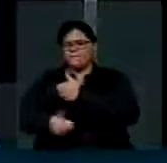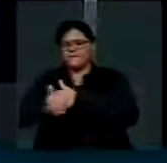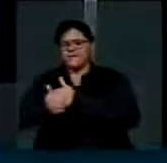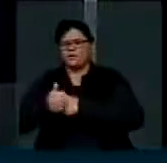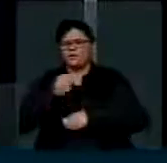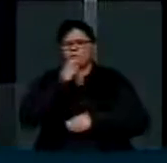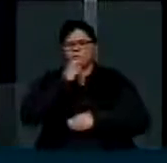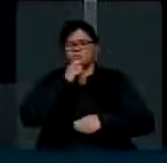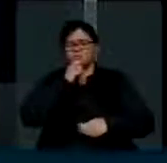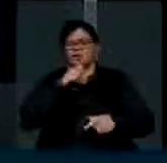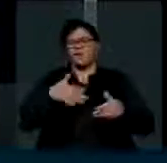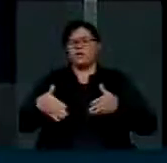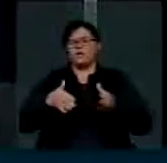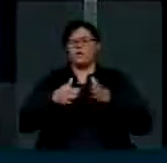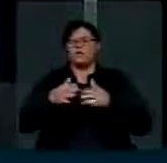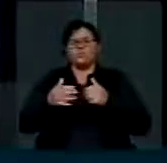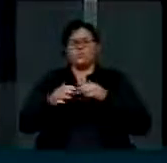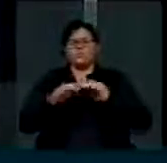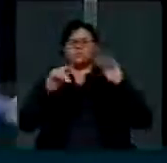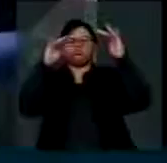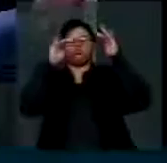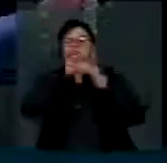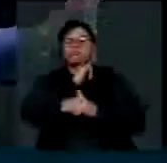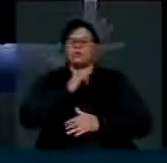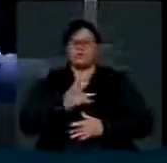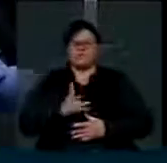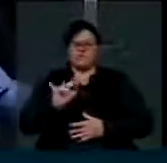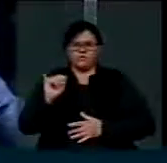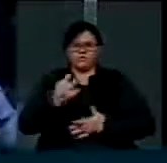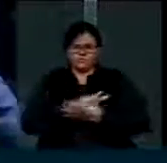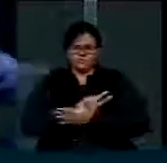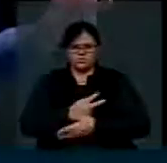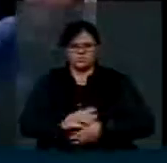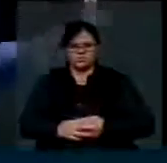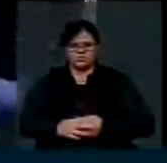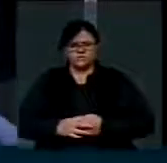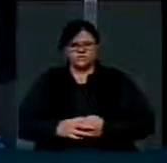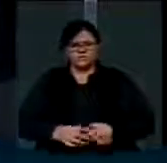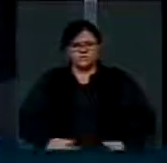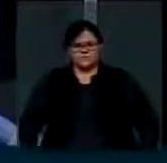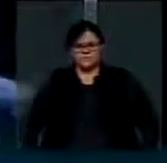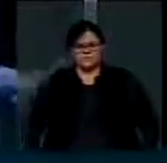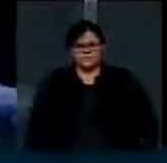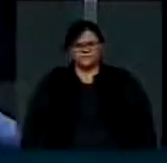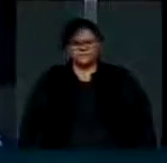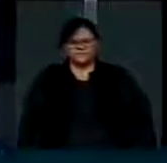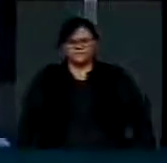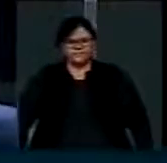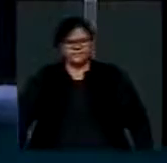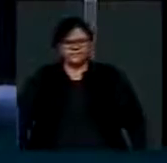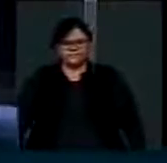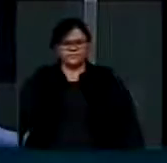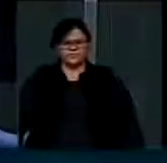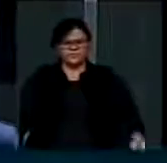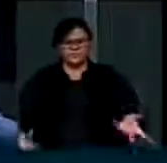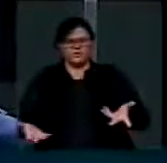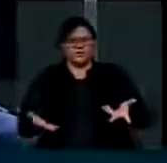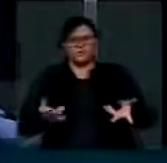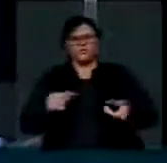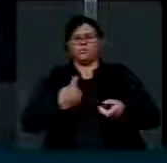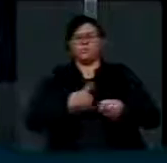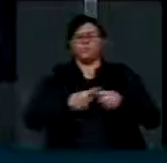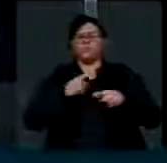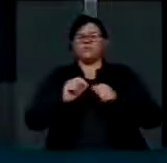aumentam vazão com as suas enchentes. Só para encerrar, senhor presidente. Só para encerrar. Por que se nada faz?